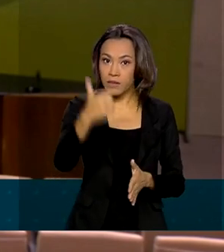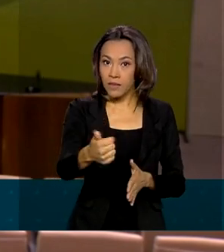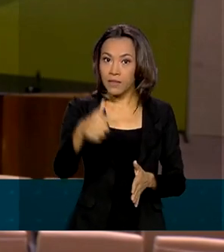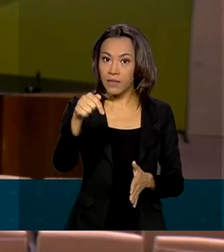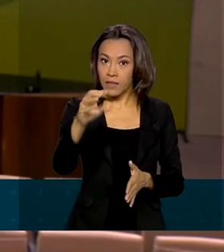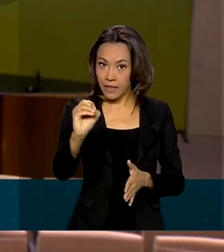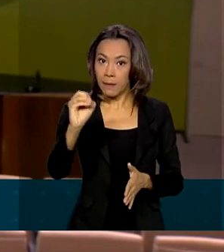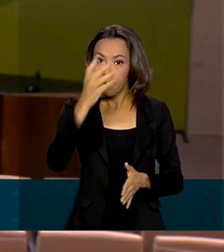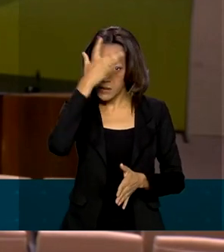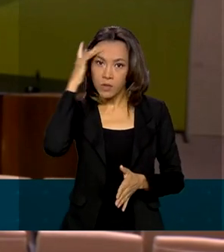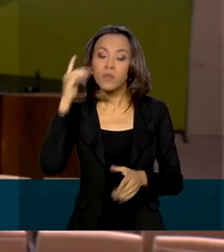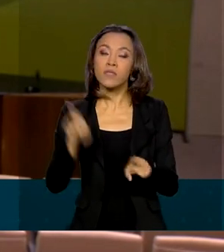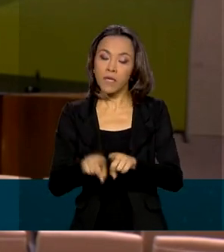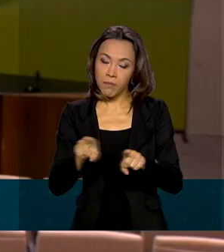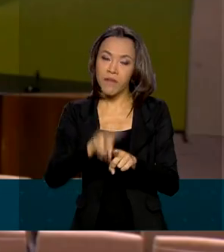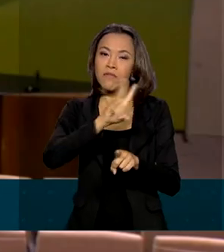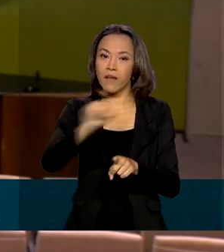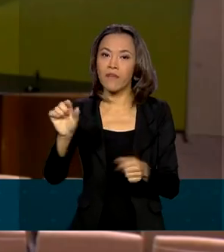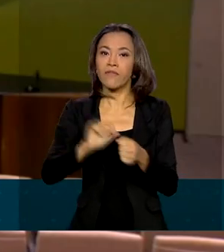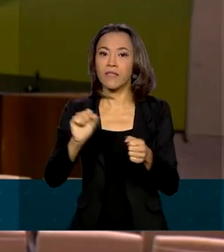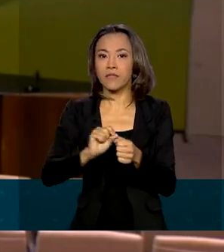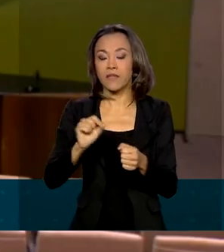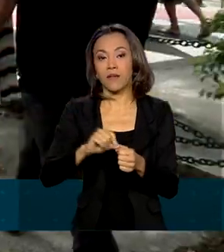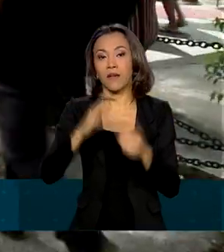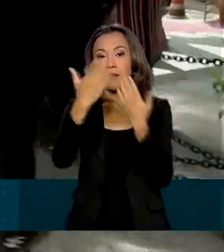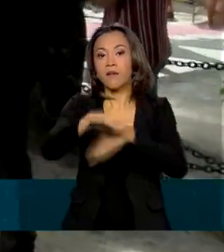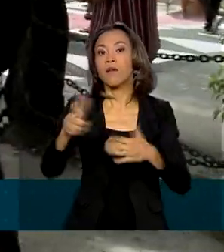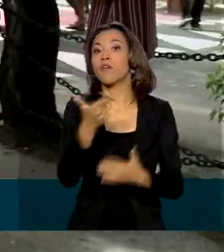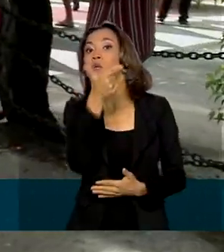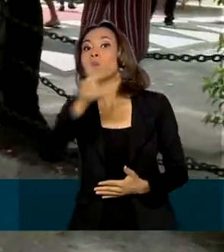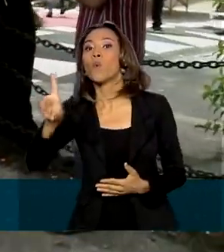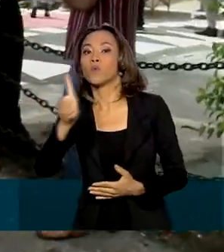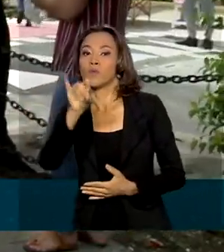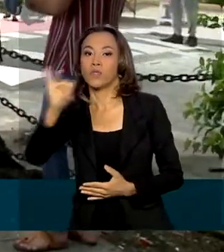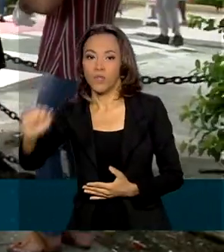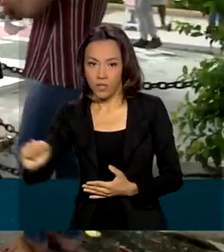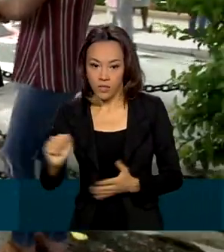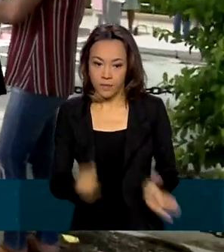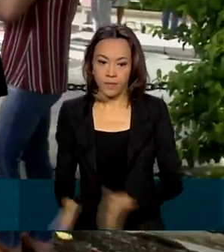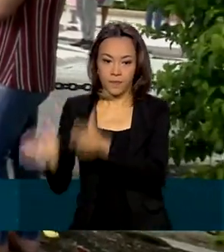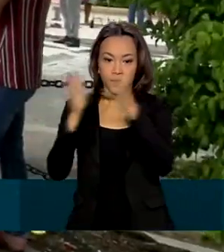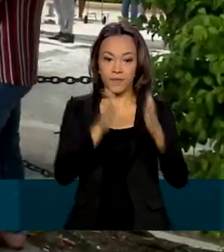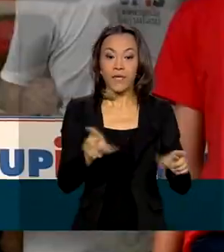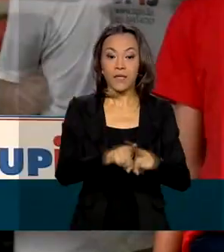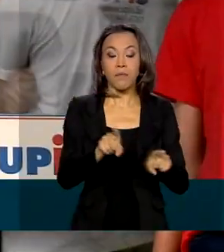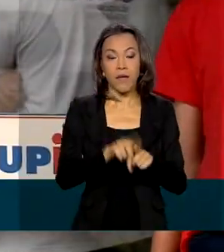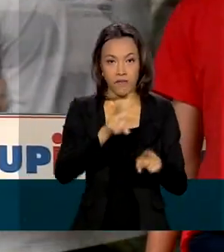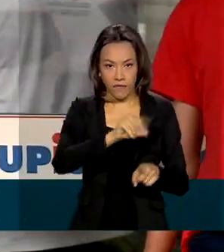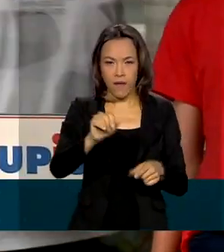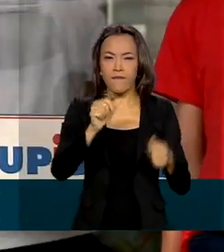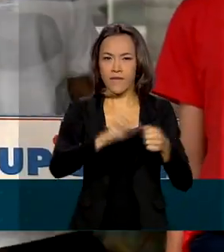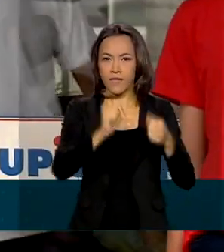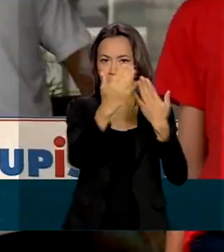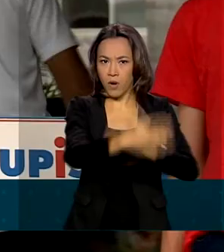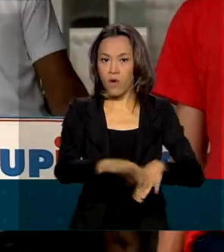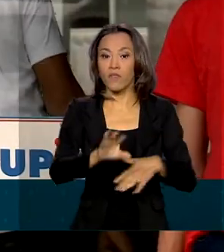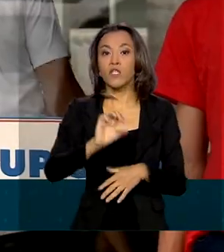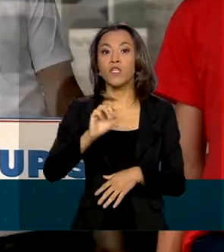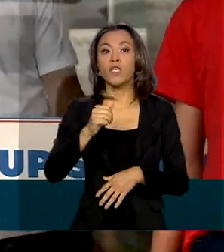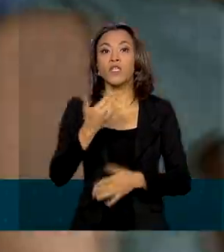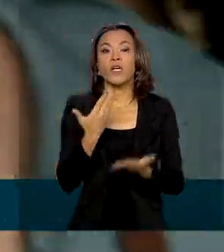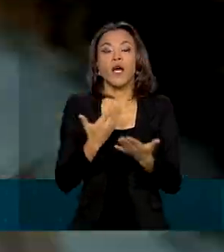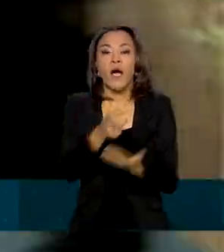questões de saúde também farão o exame em outra data. Também vão poder fazer a prova em outra data estudantes de 11